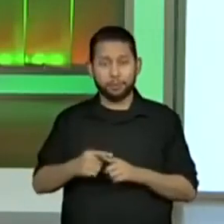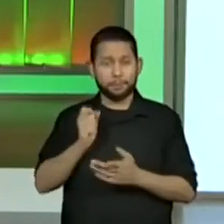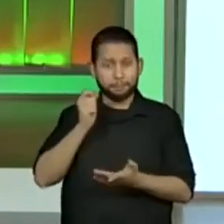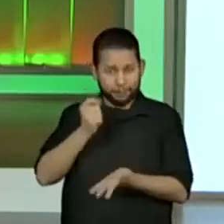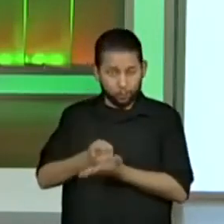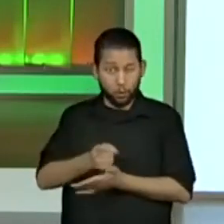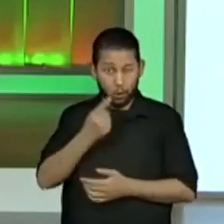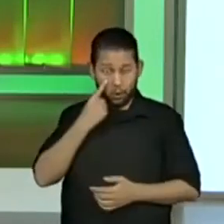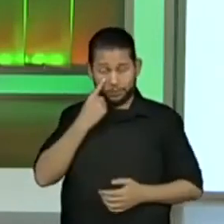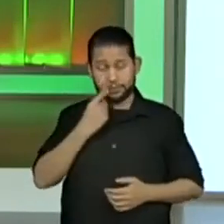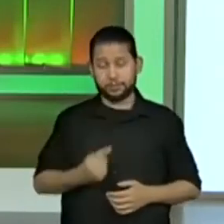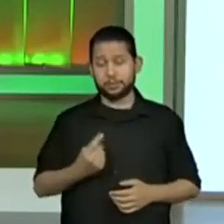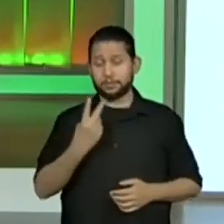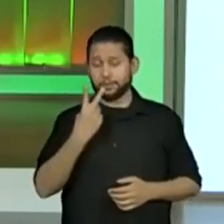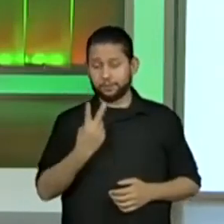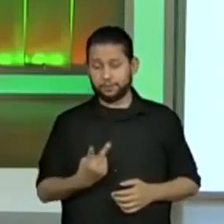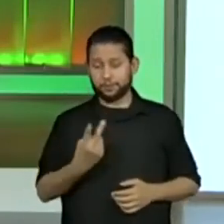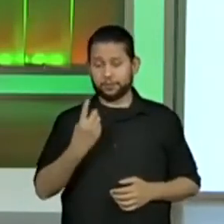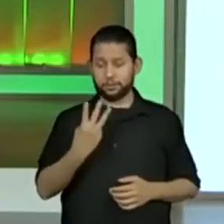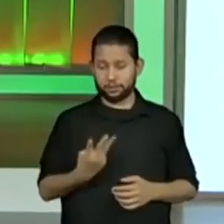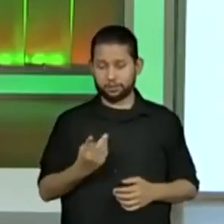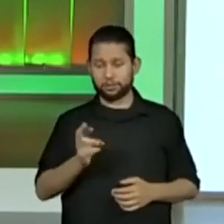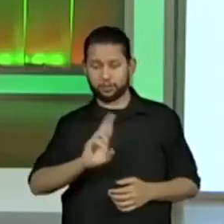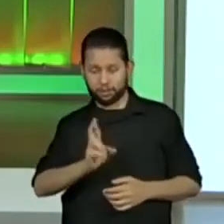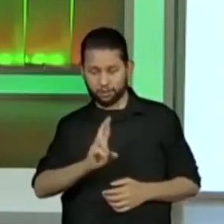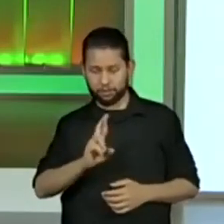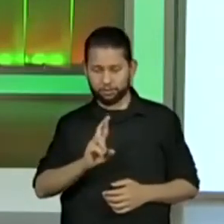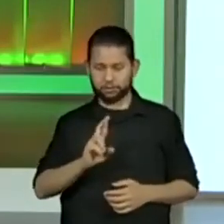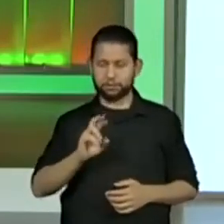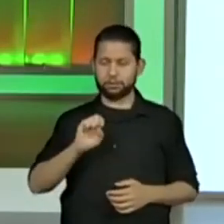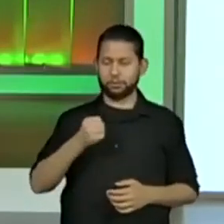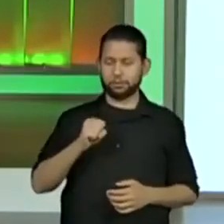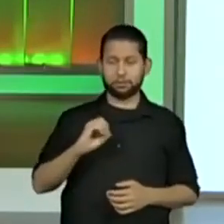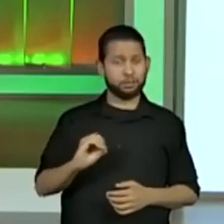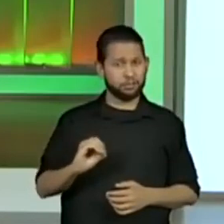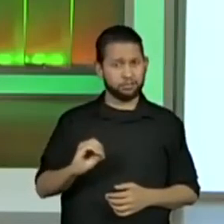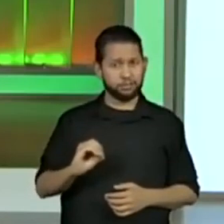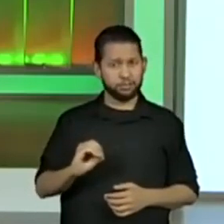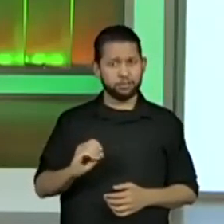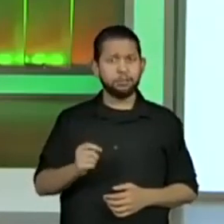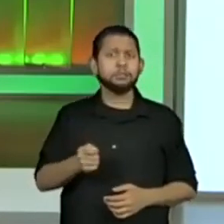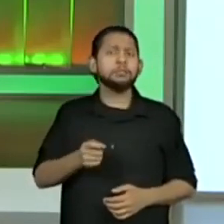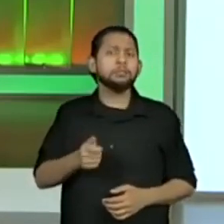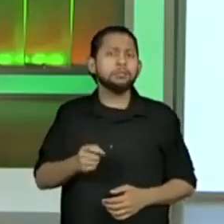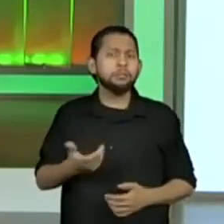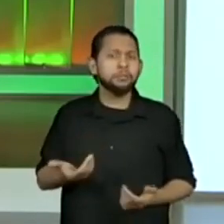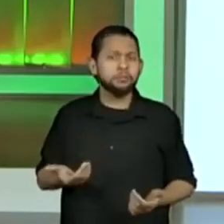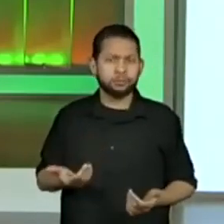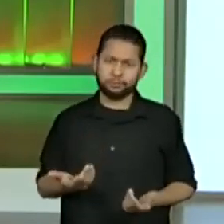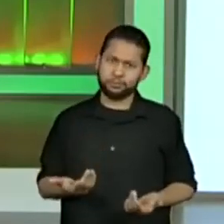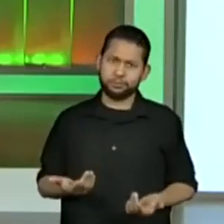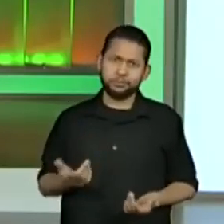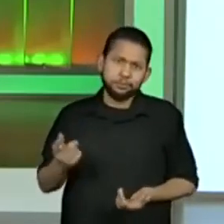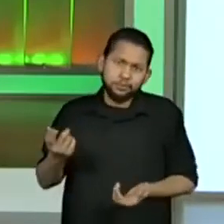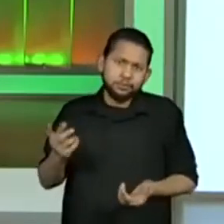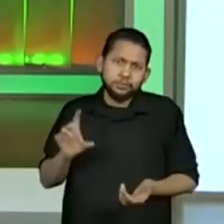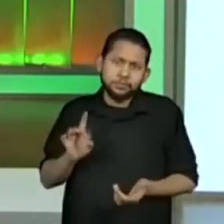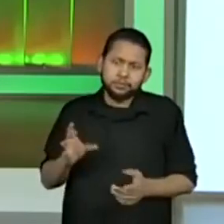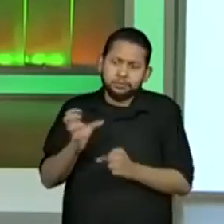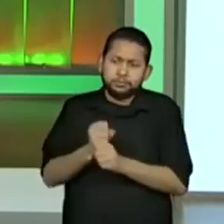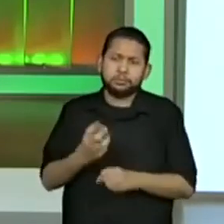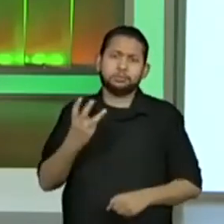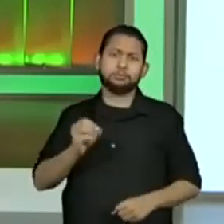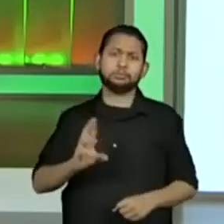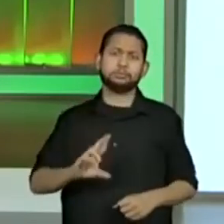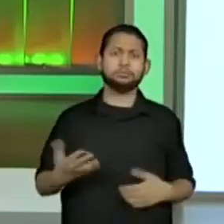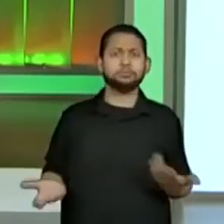,80. Será que ele conseguiria facilitar o troco em vez de dar só R$ E se